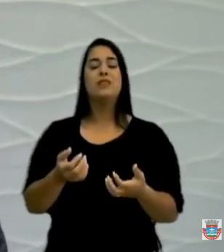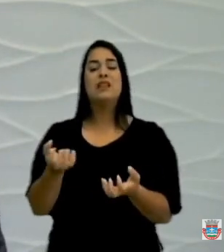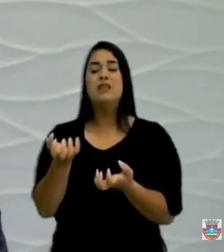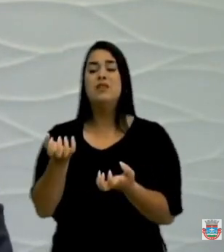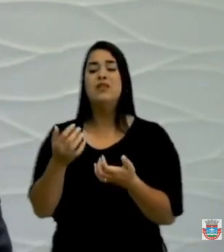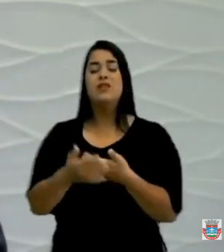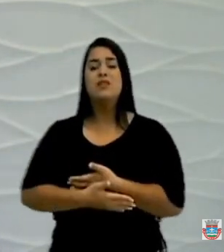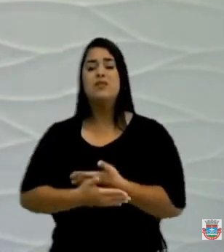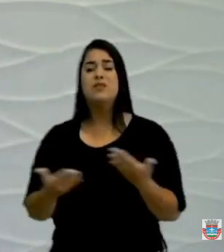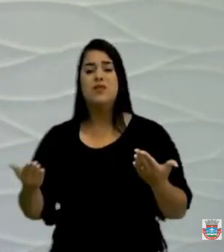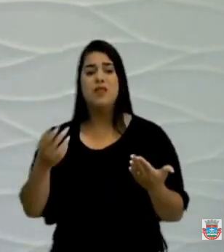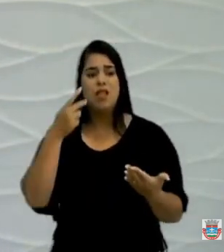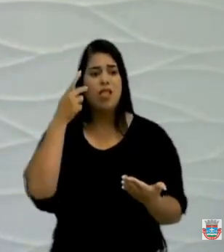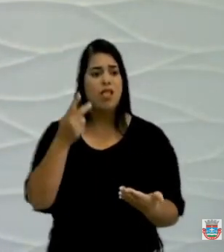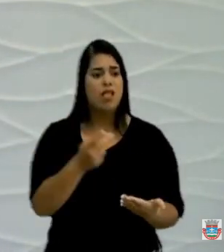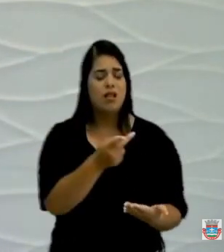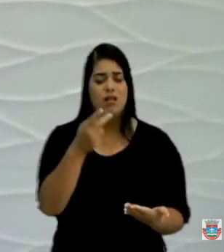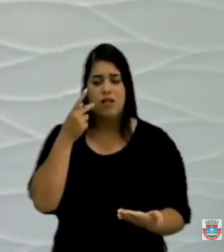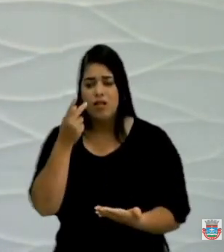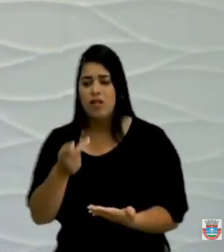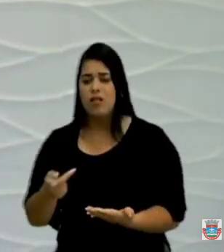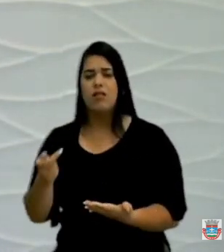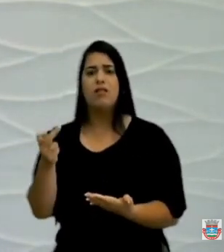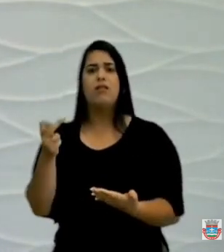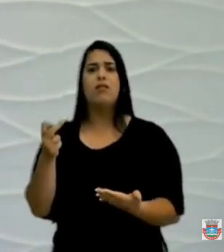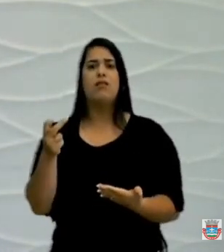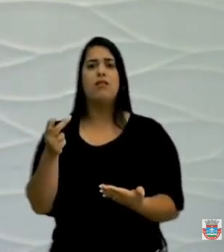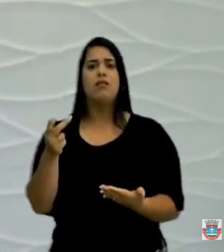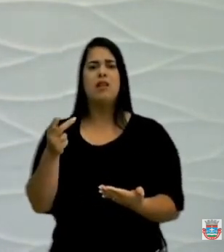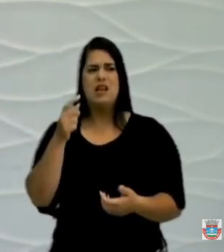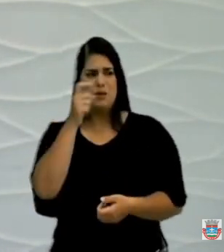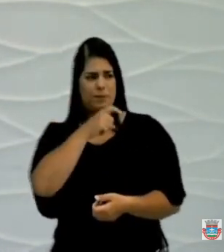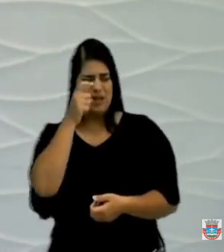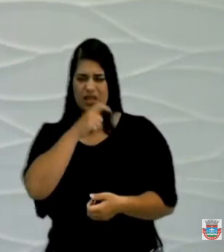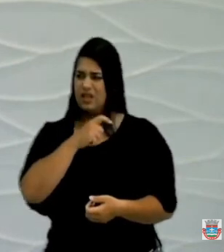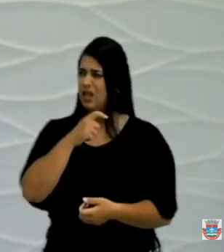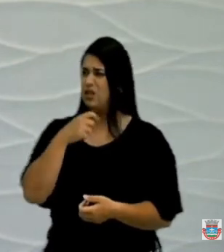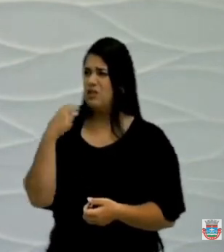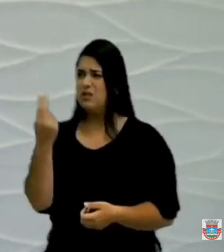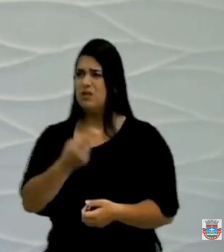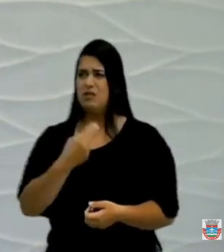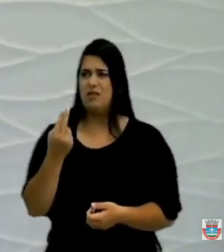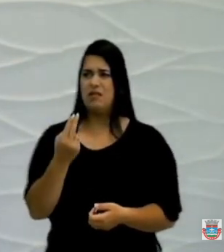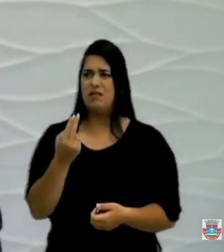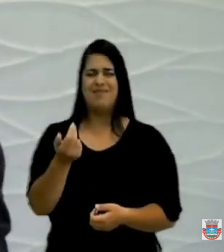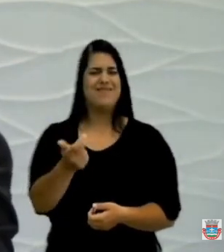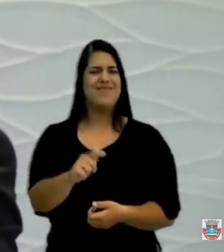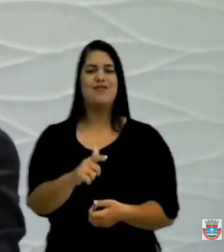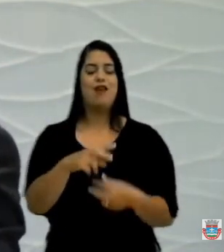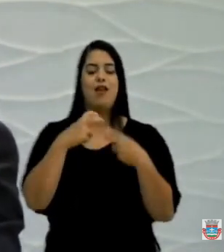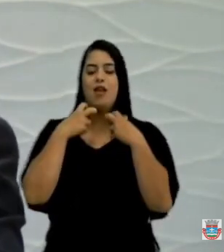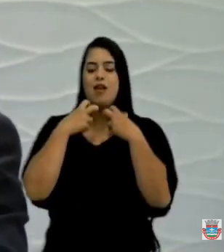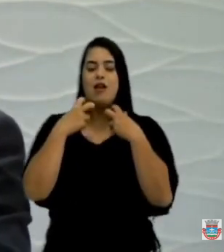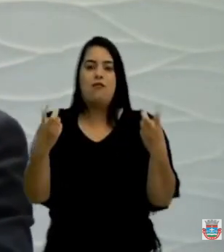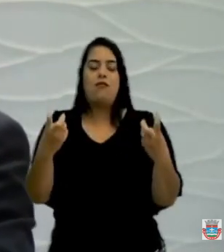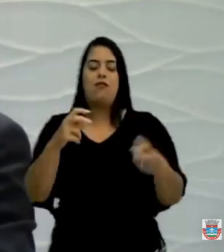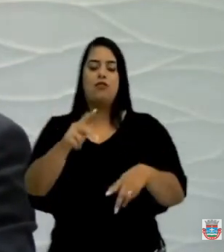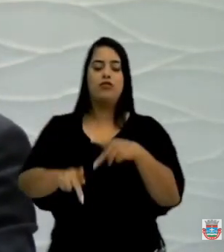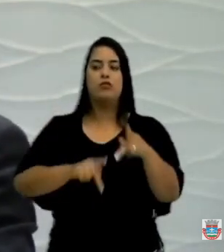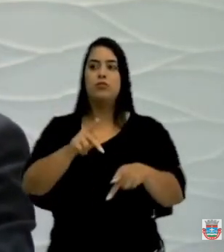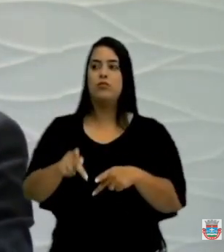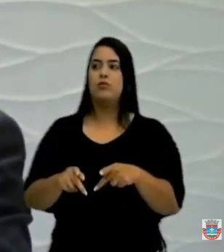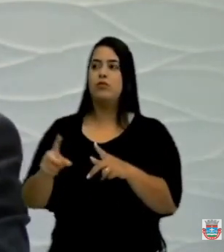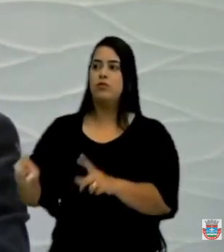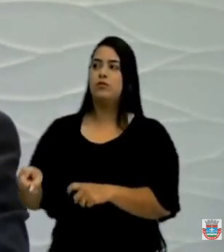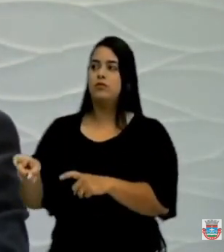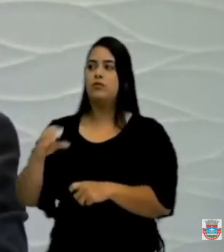percorram. E aqui, aqui nós estamos faltando com a verdade, aqui nós somos a voz do povo, como foi lá nas cabaças, eu estava lá